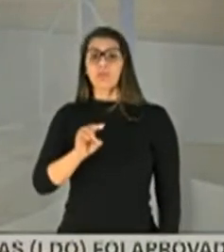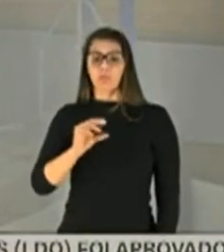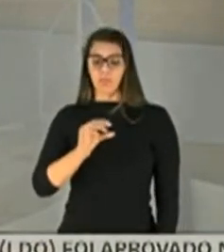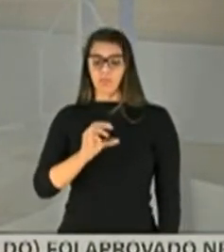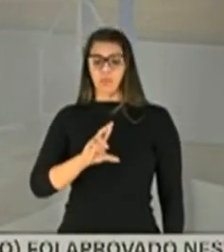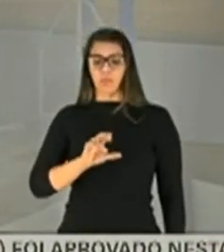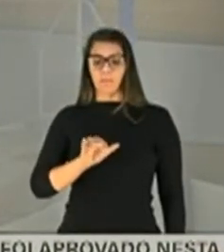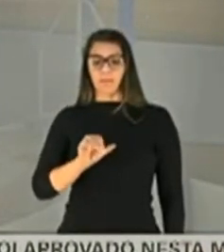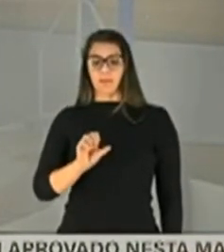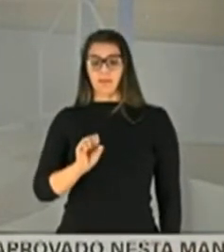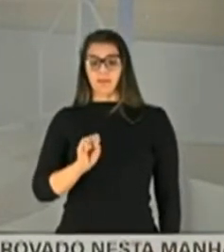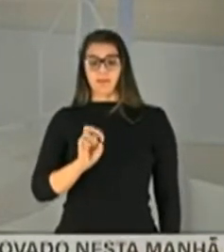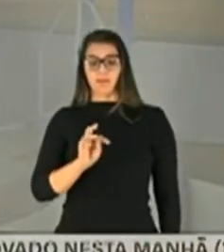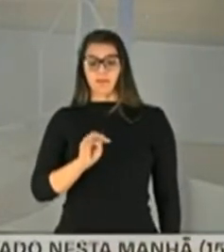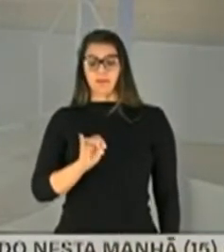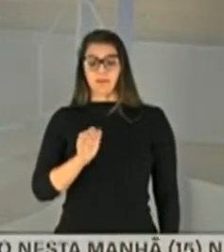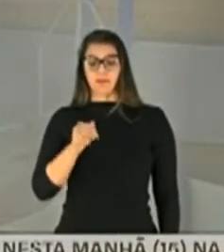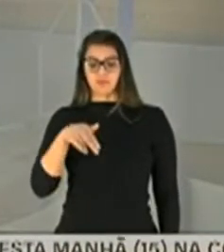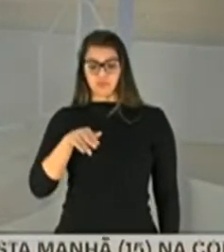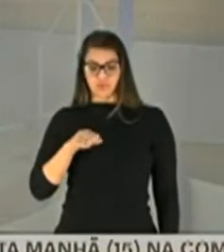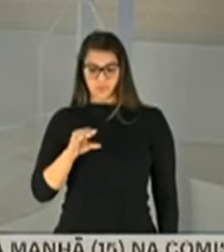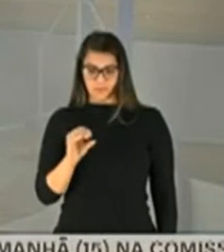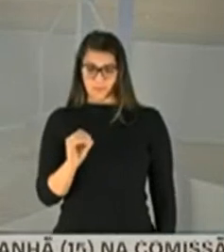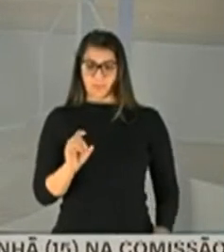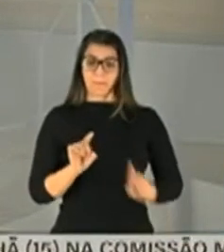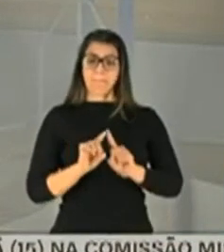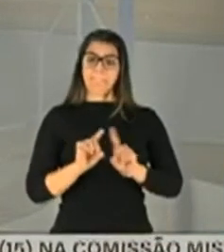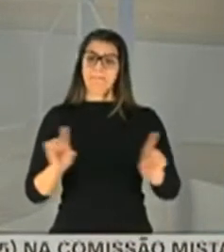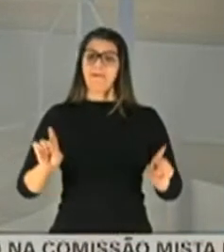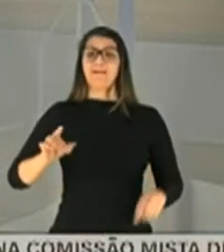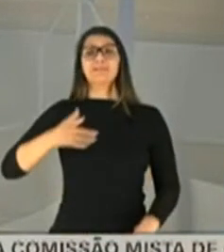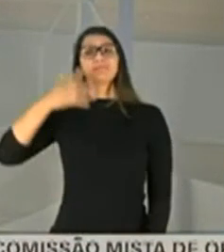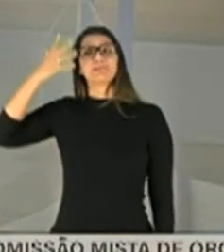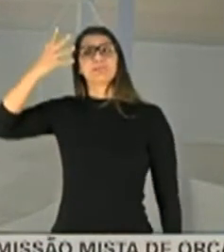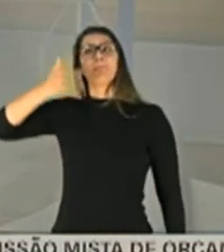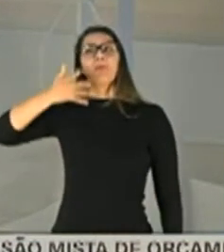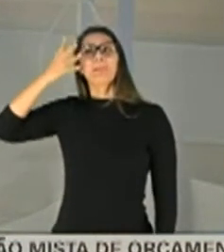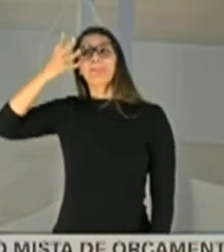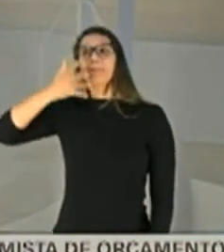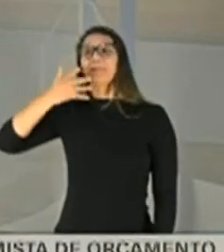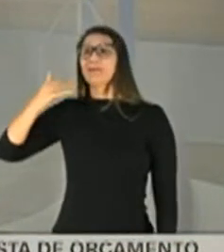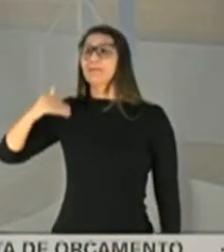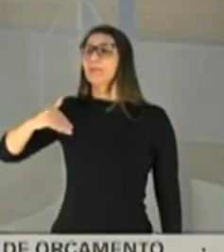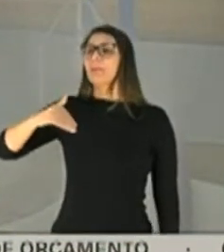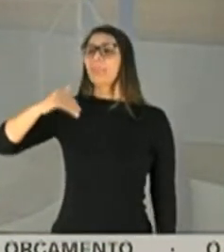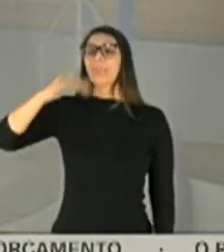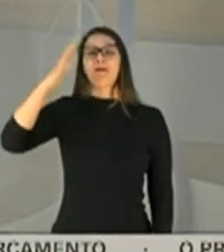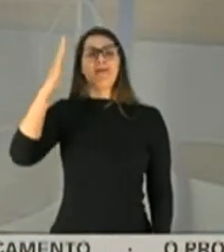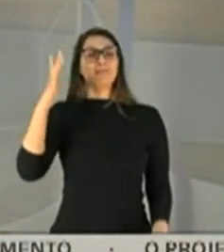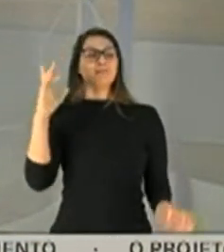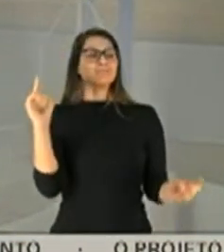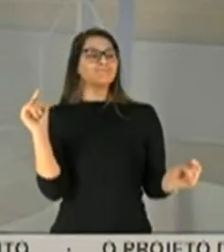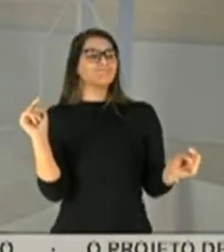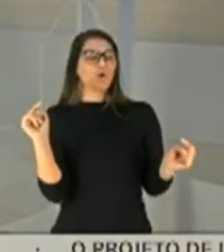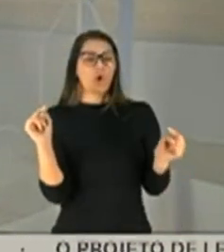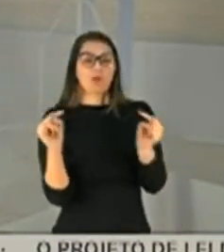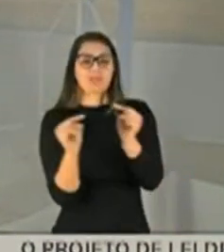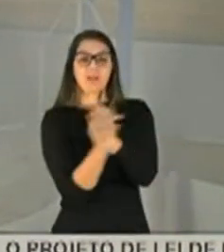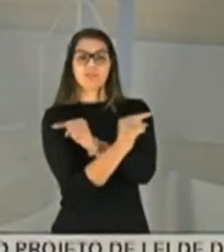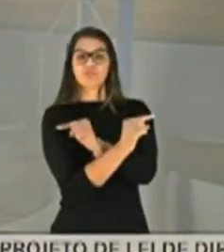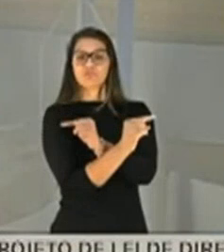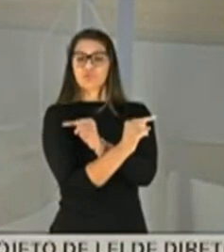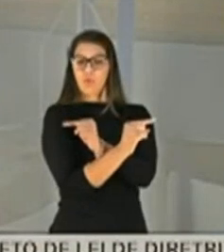mas um dos depoimentos mais contraditórios que eu possa ver aqui,